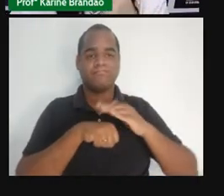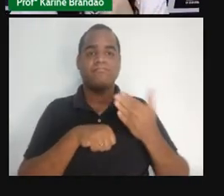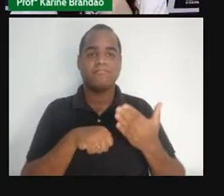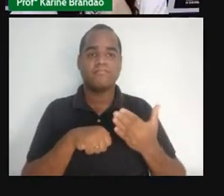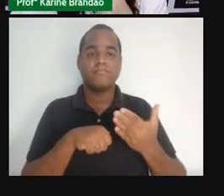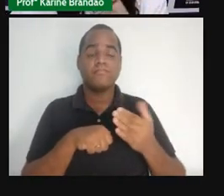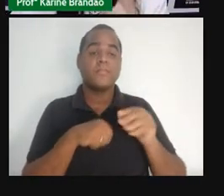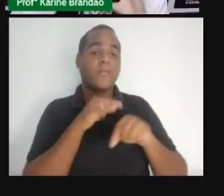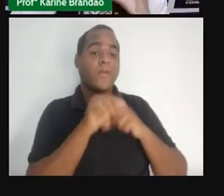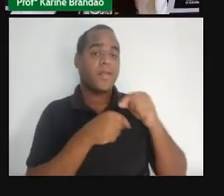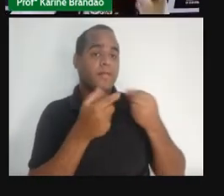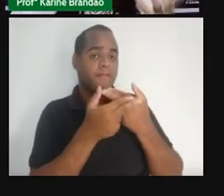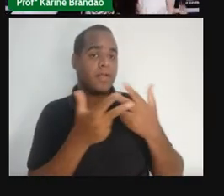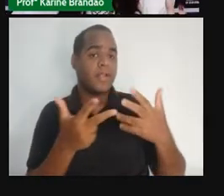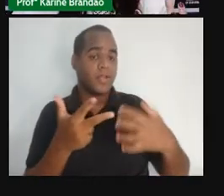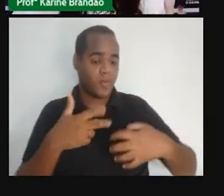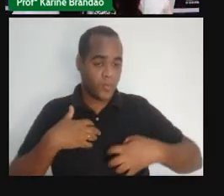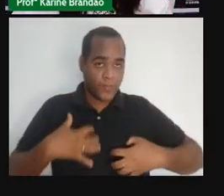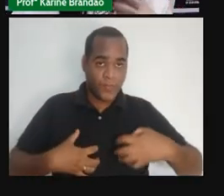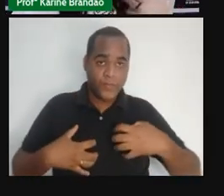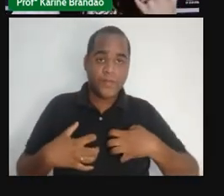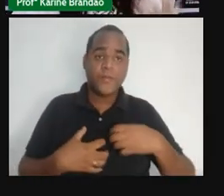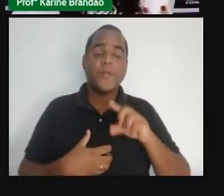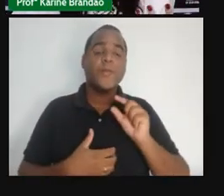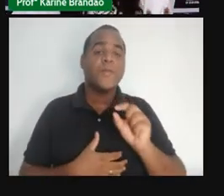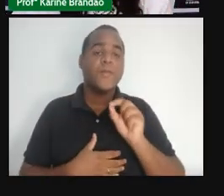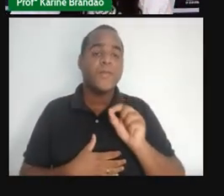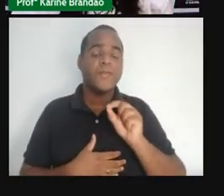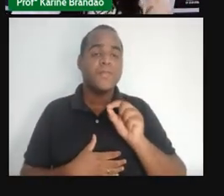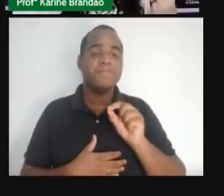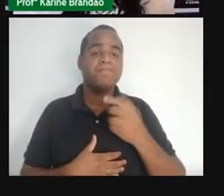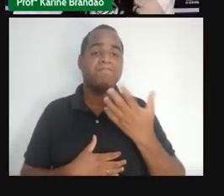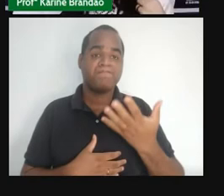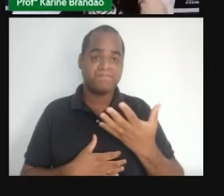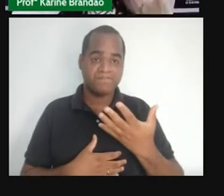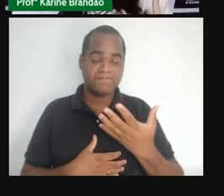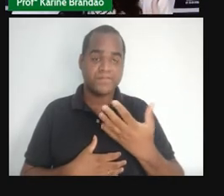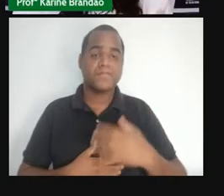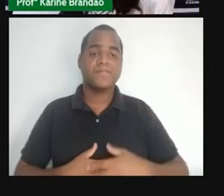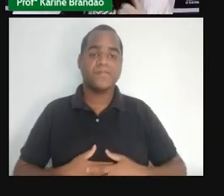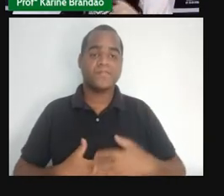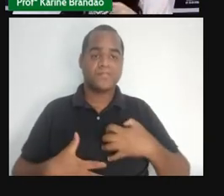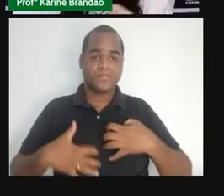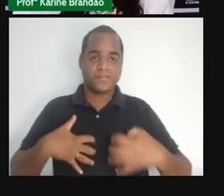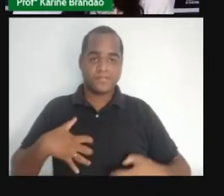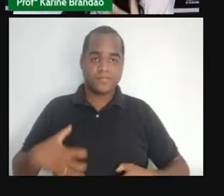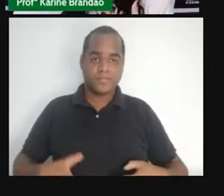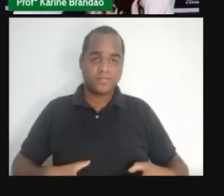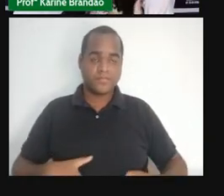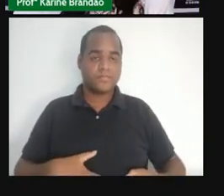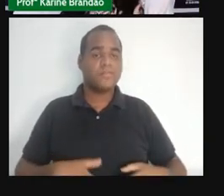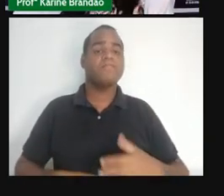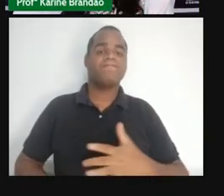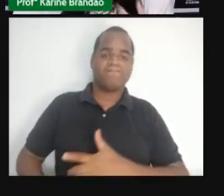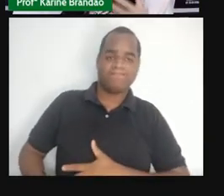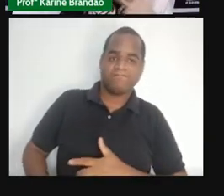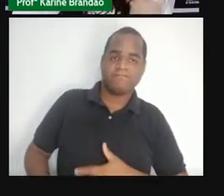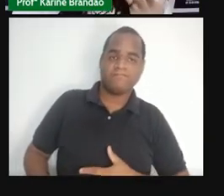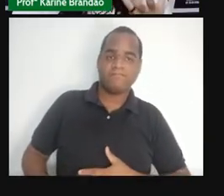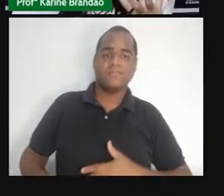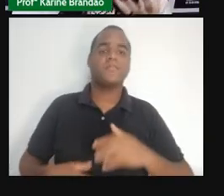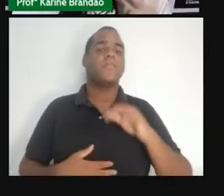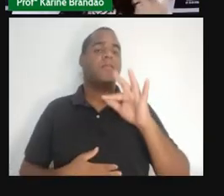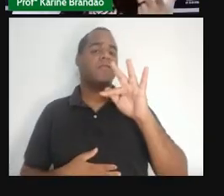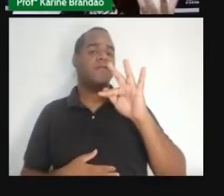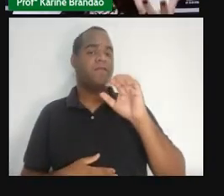E que vão atacar qual órgão especificamente? Vão atacar principalmente o fígado, tá? Por isso que são